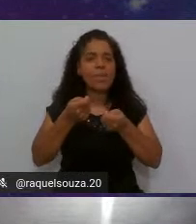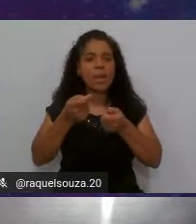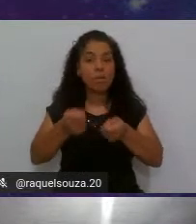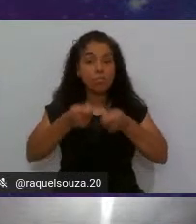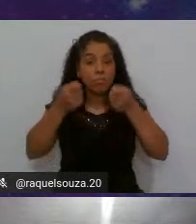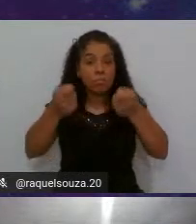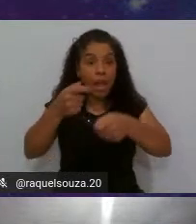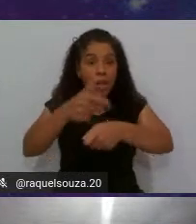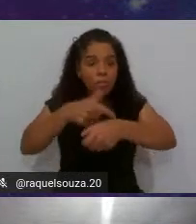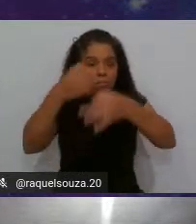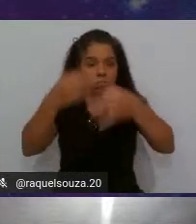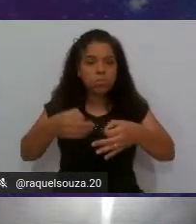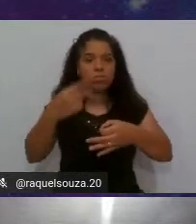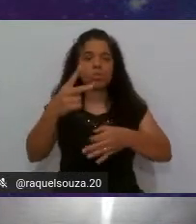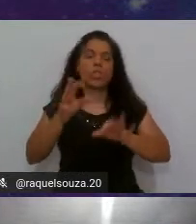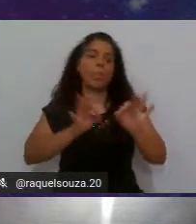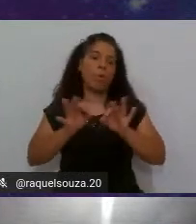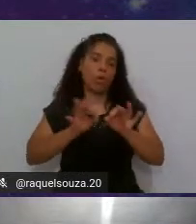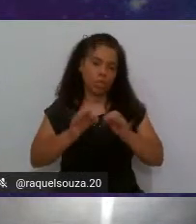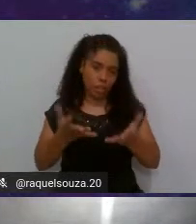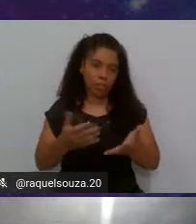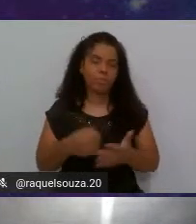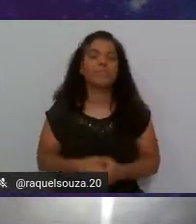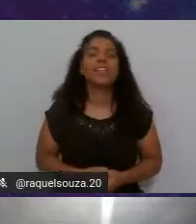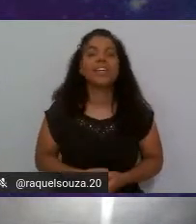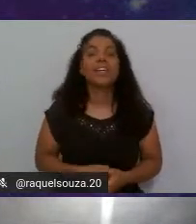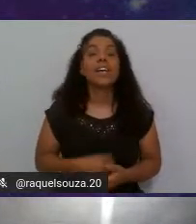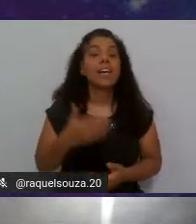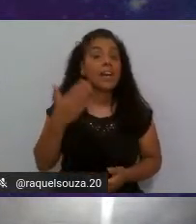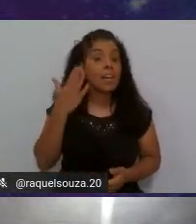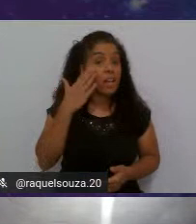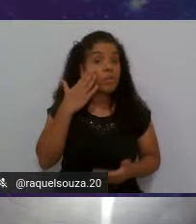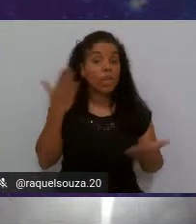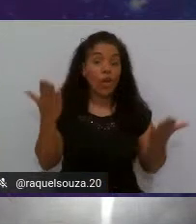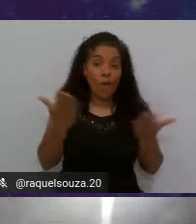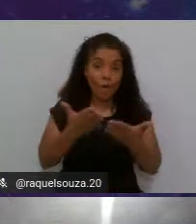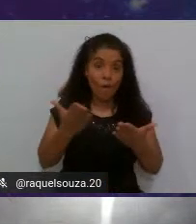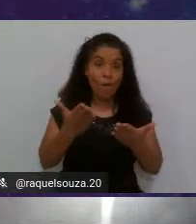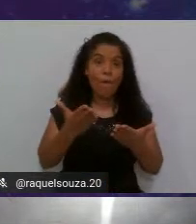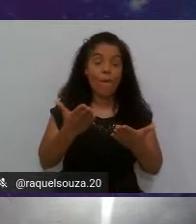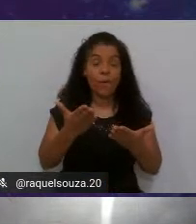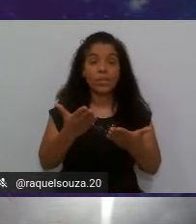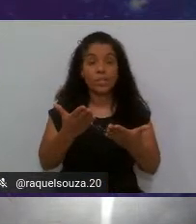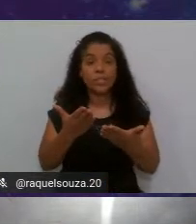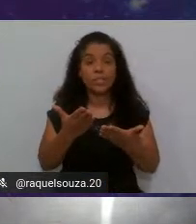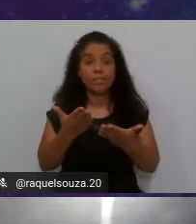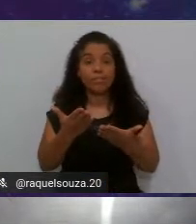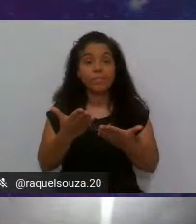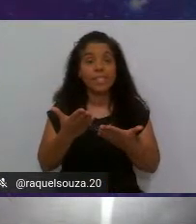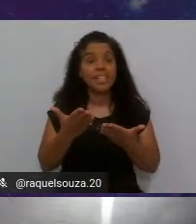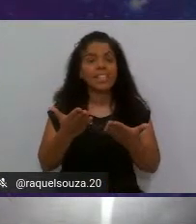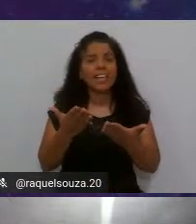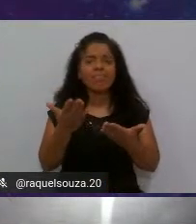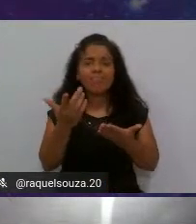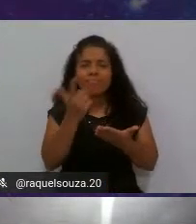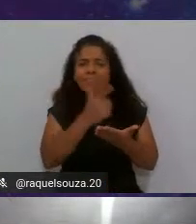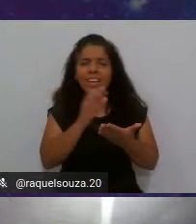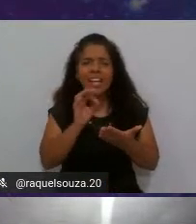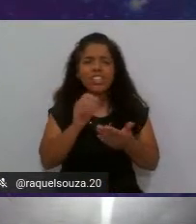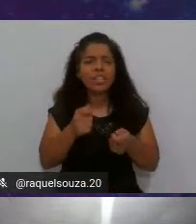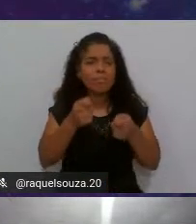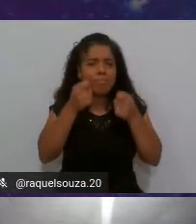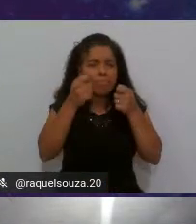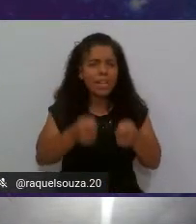no seu projeto eu sei que hoje em dia garantir precisão